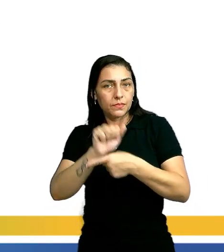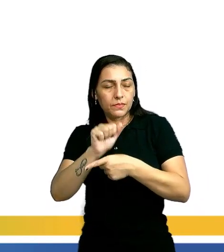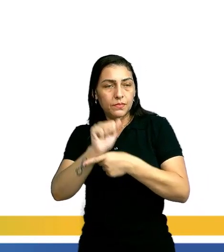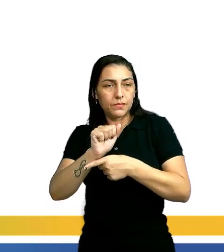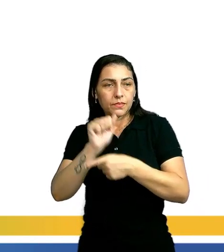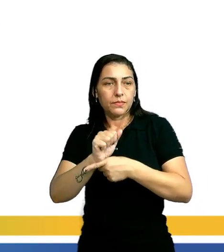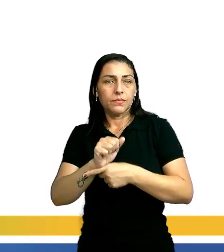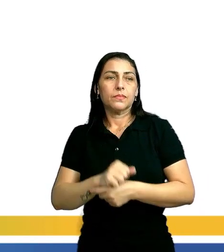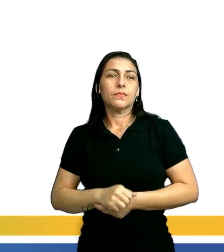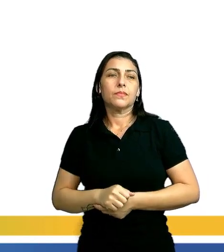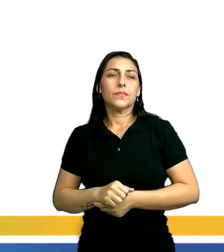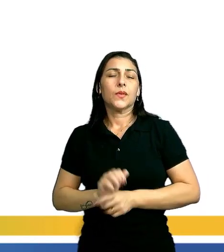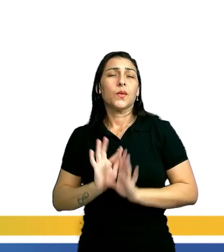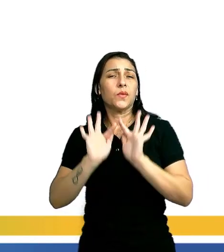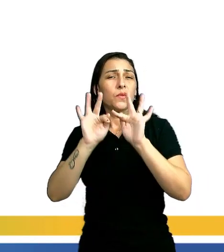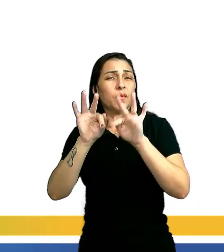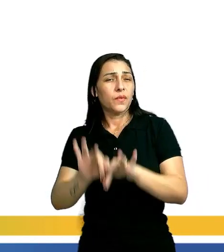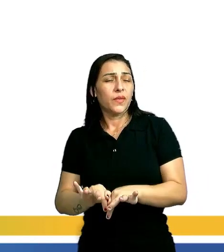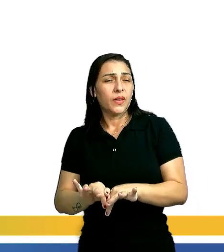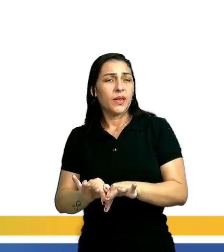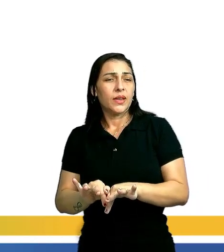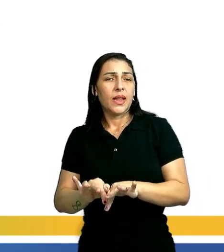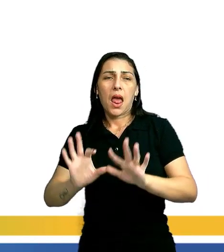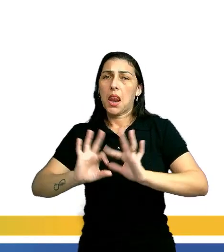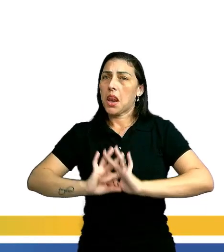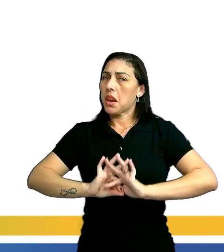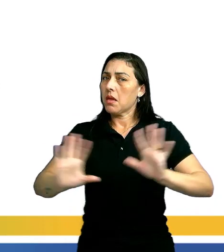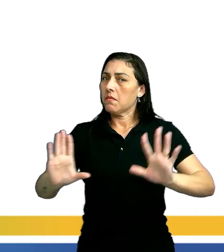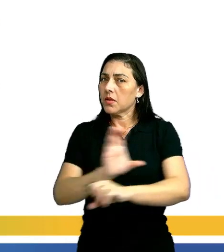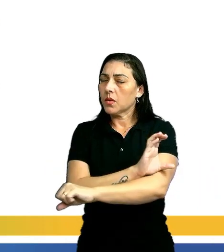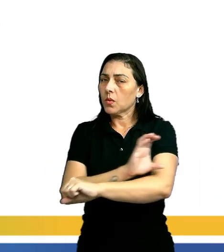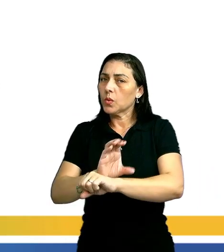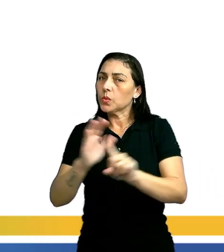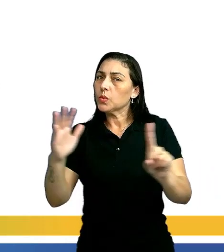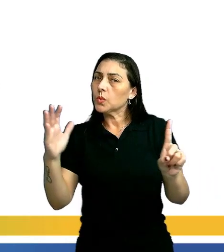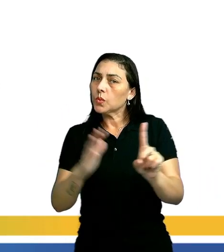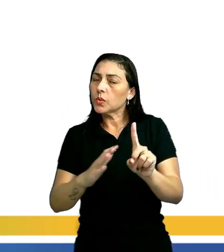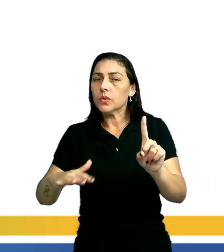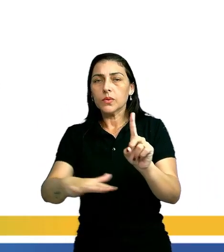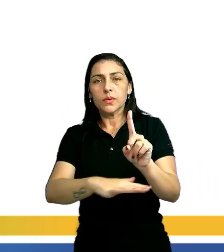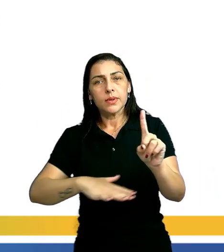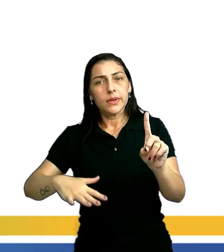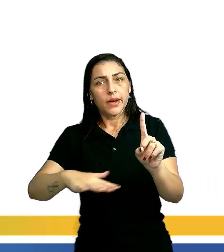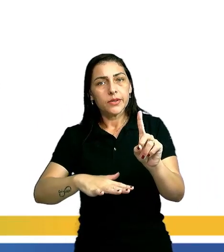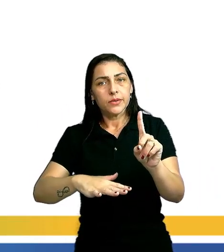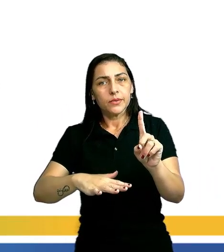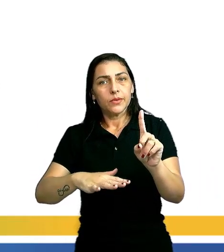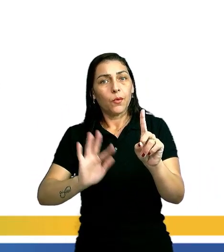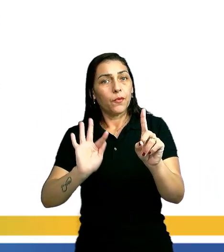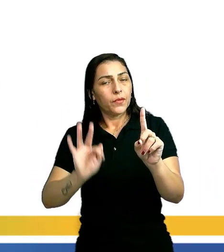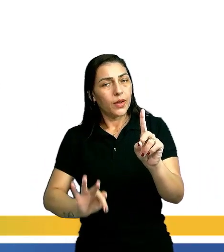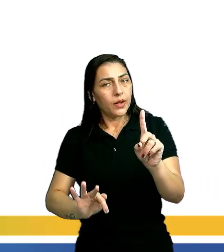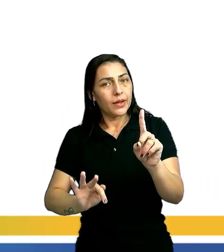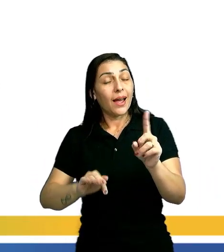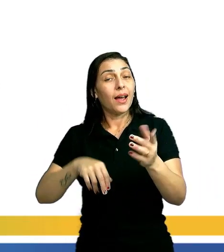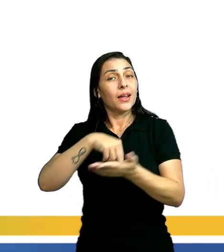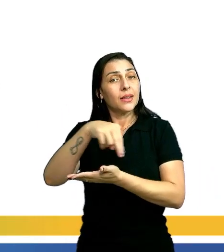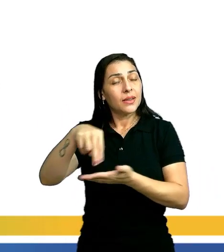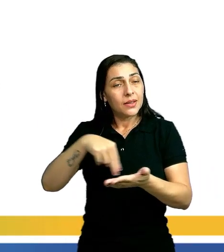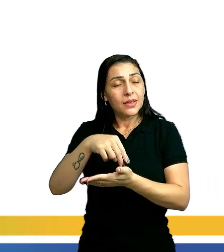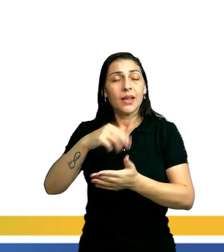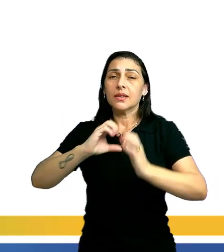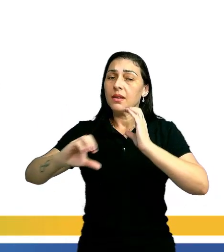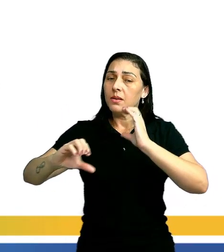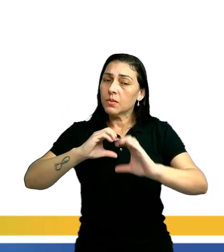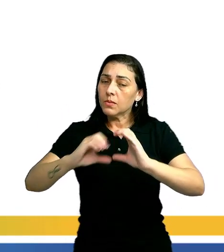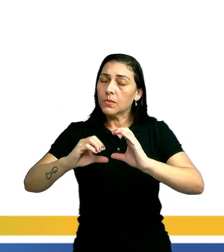A. Ao finalzinho da letra A. Independente das influências culturais da sociedade. A dança, a